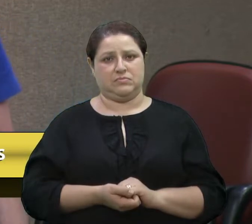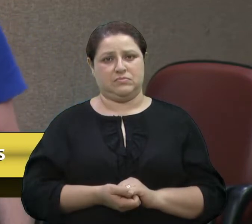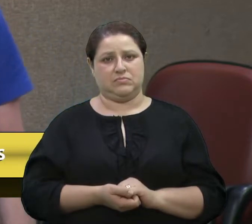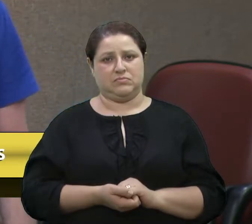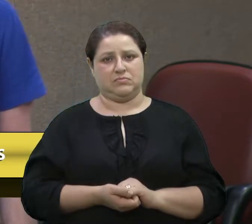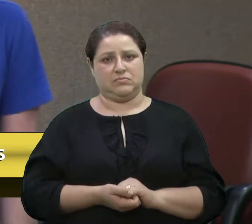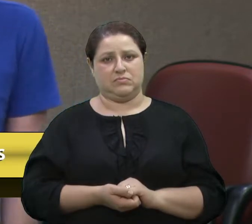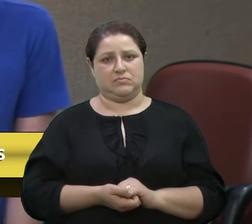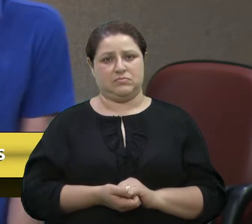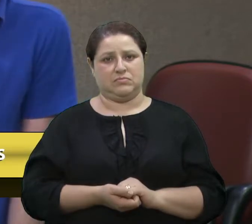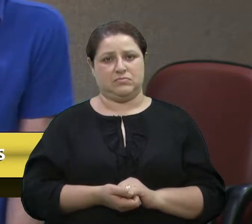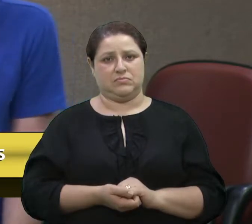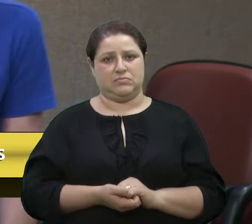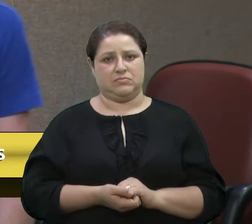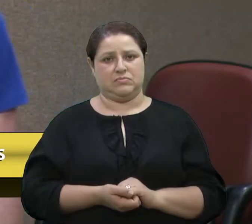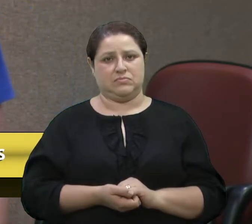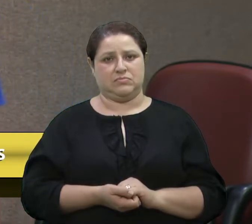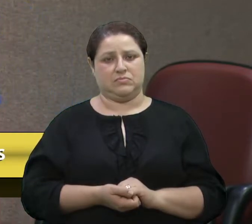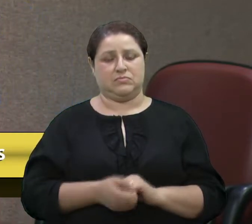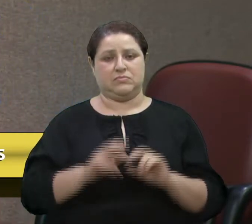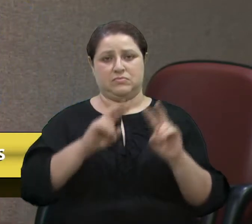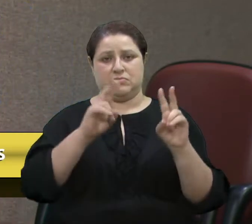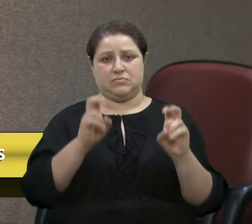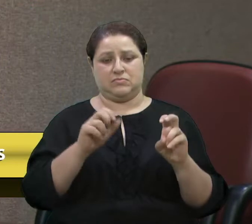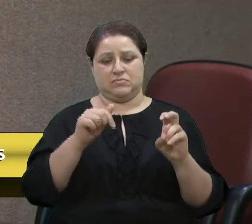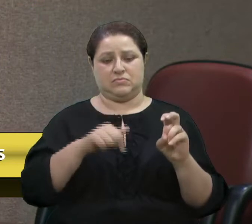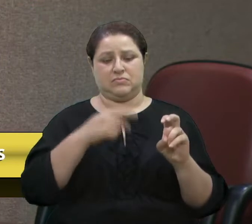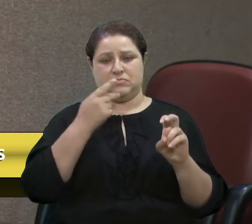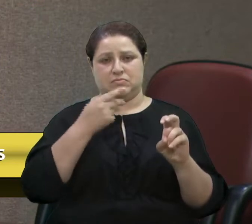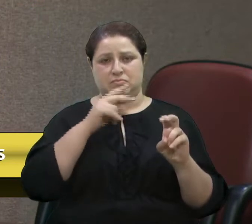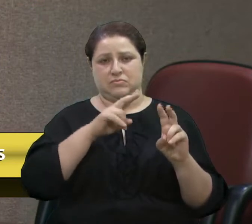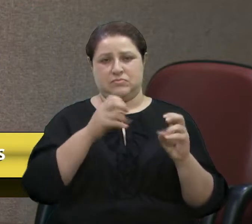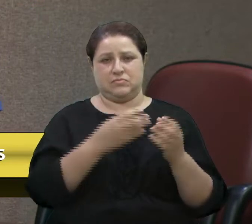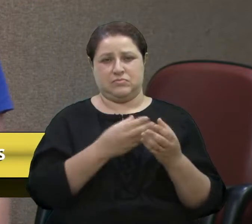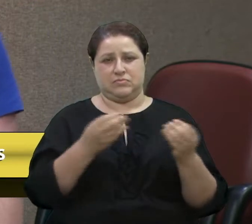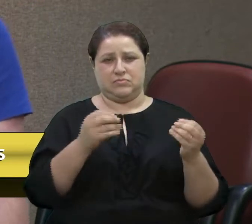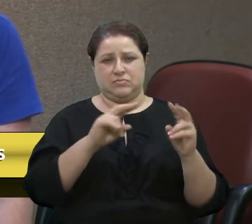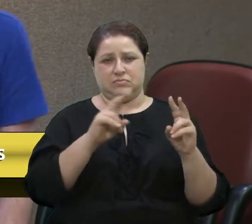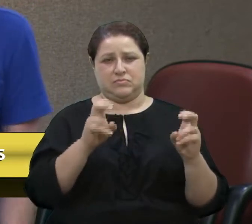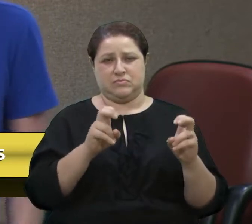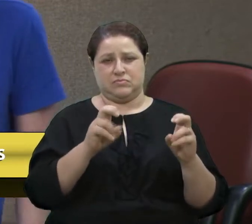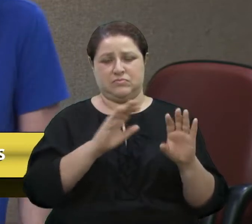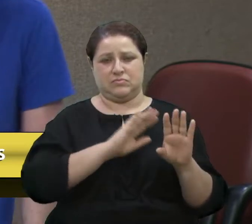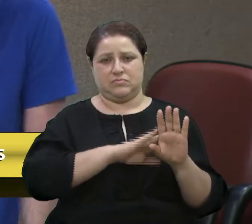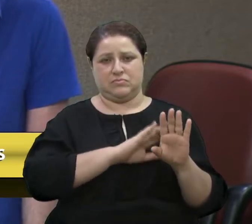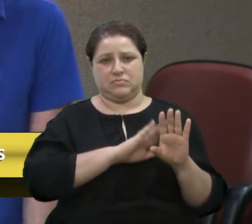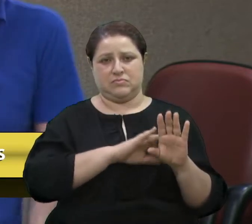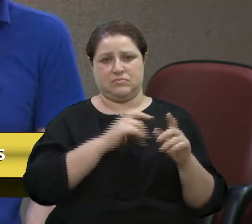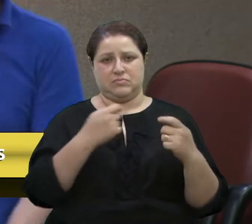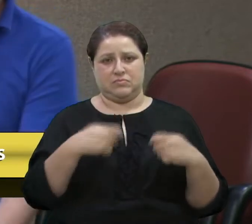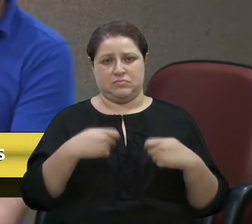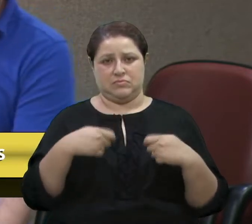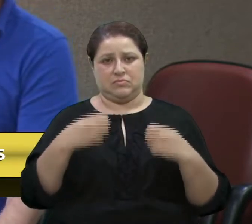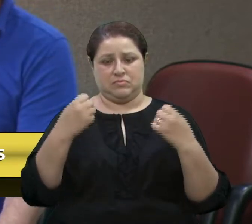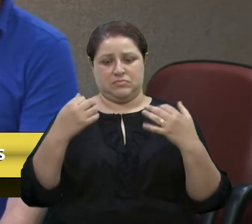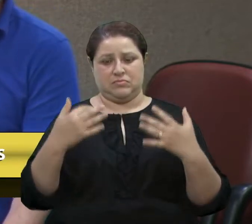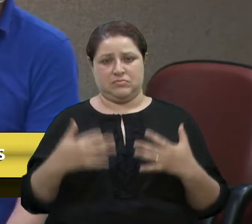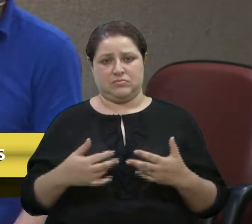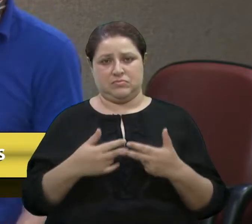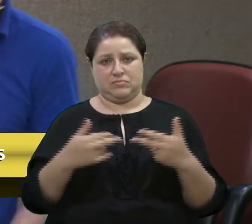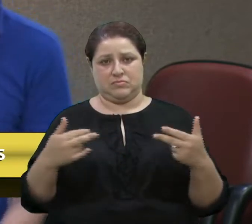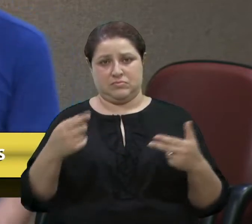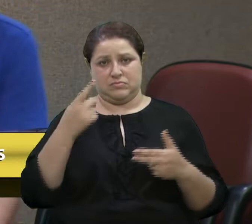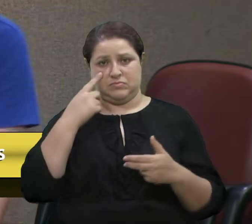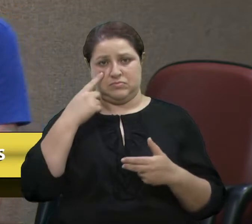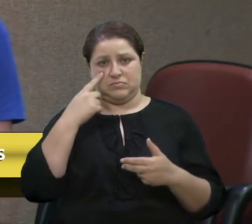Sobre ideologia, que é uma coisa que se bate muito aqui dentro, eu acho que, às vezes, a gente precisa esclarecer algumas coisas. Ideologia, vereador D